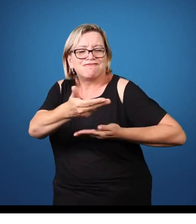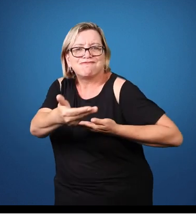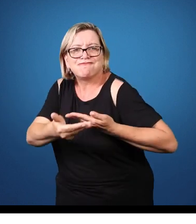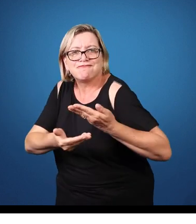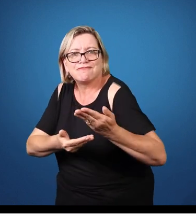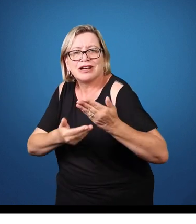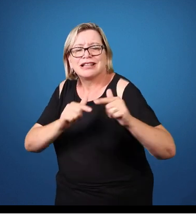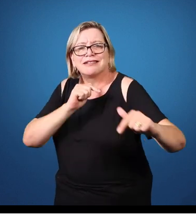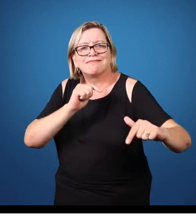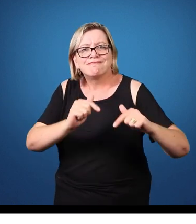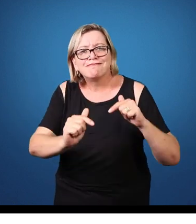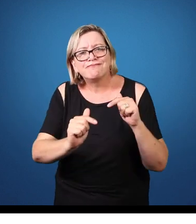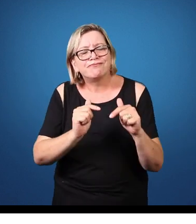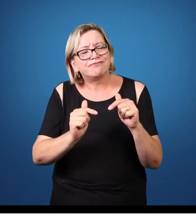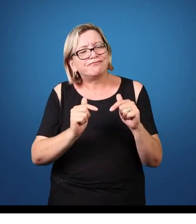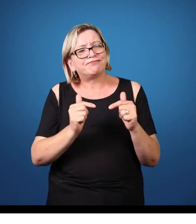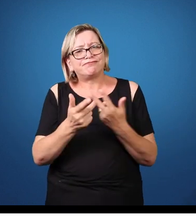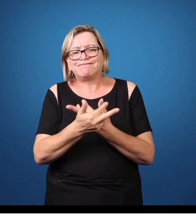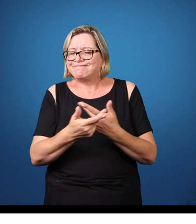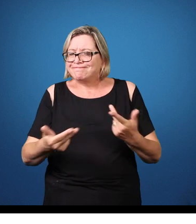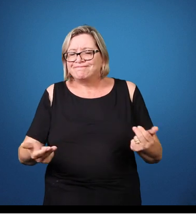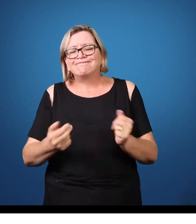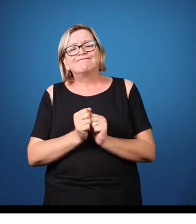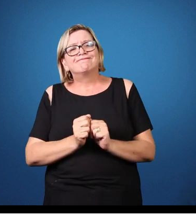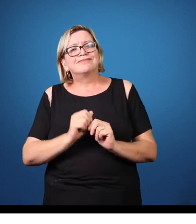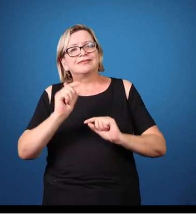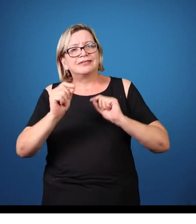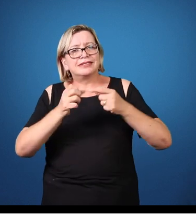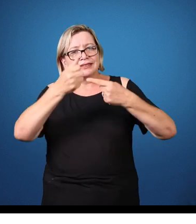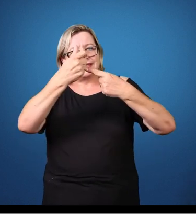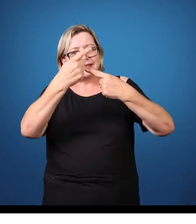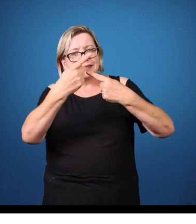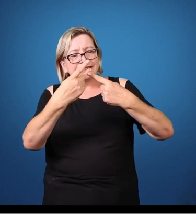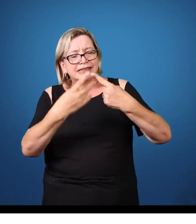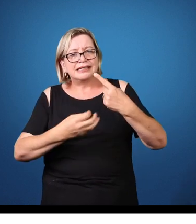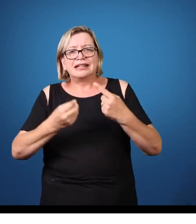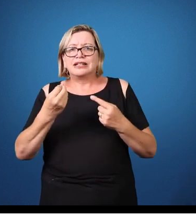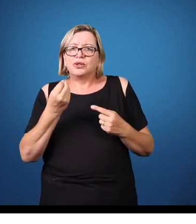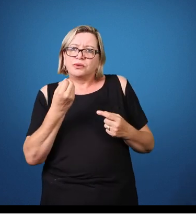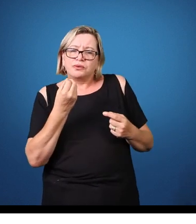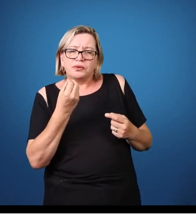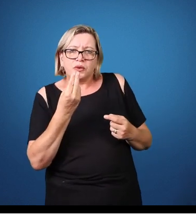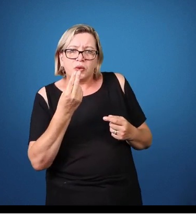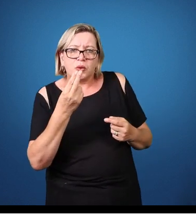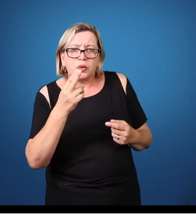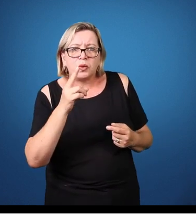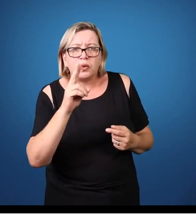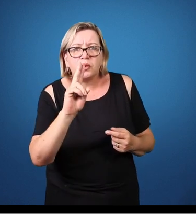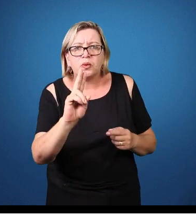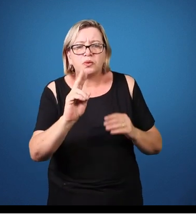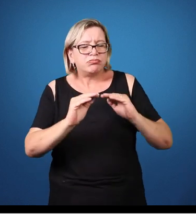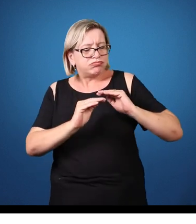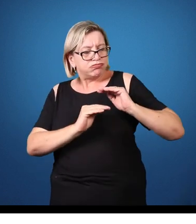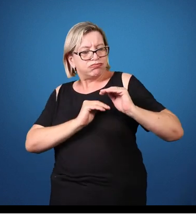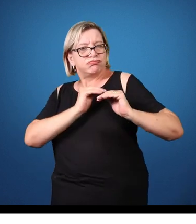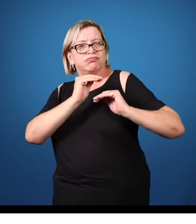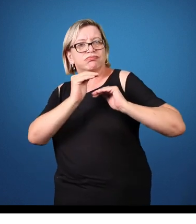caracterizado ou que se desenvolve a partir desse sofrimento mental ou psíquico, né?